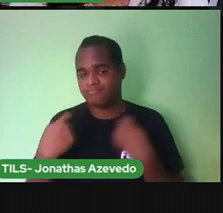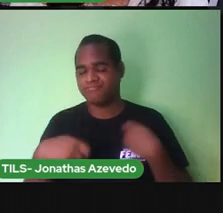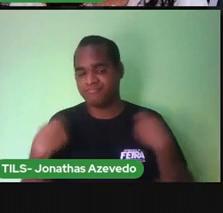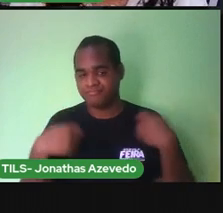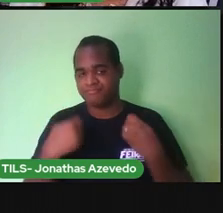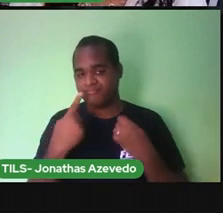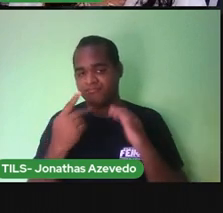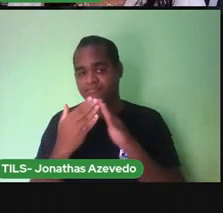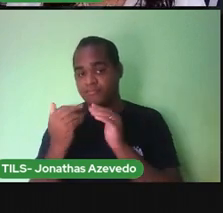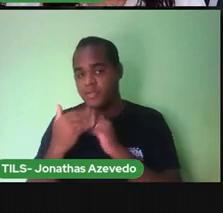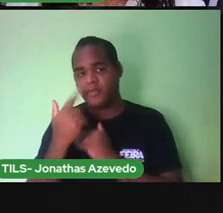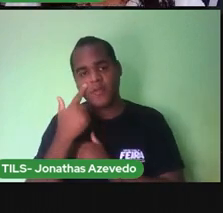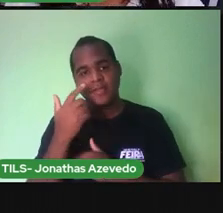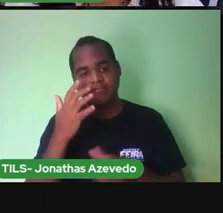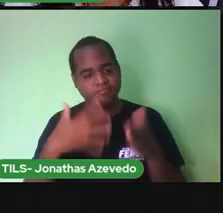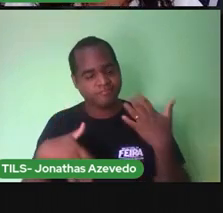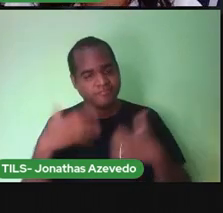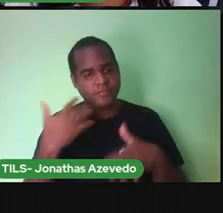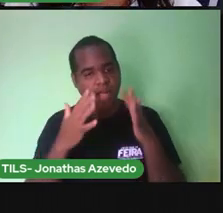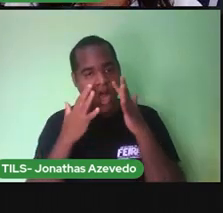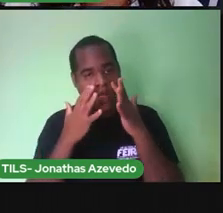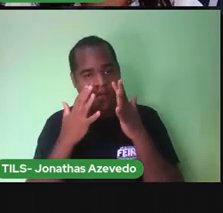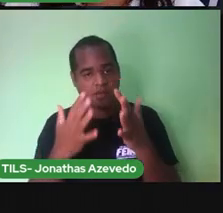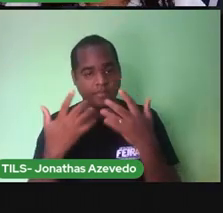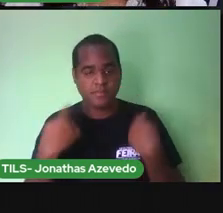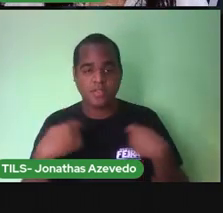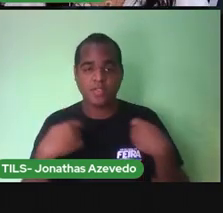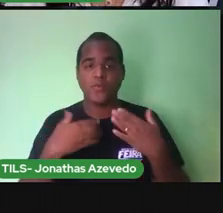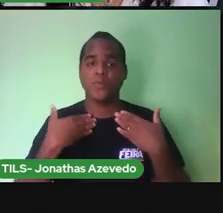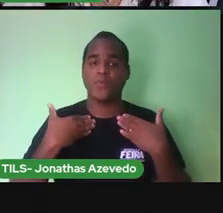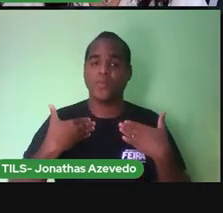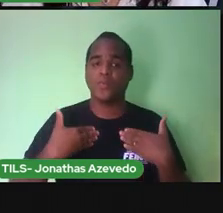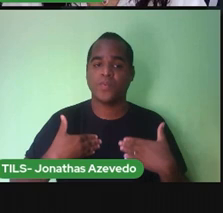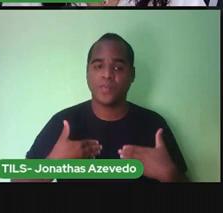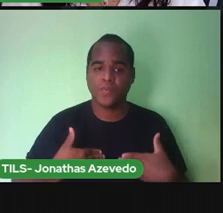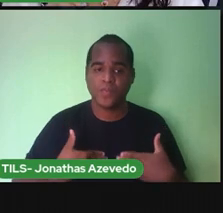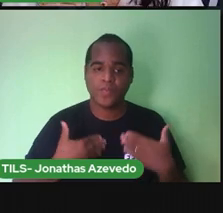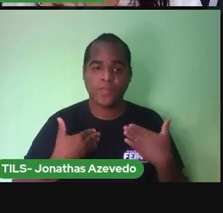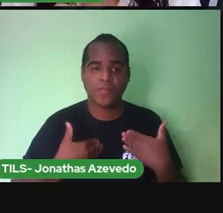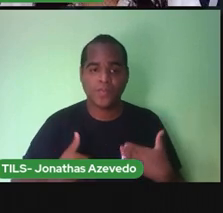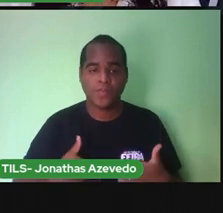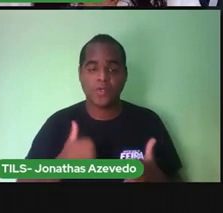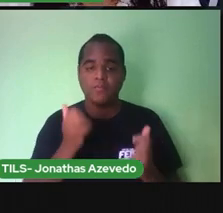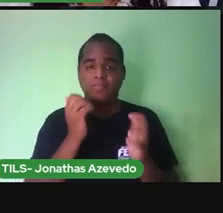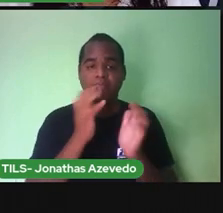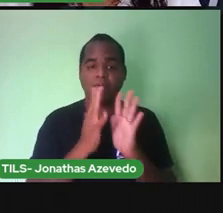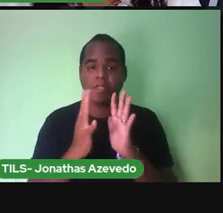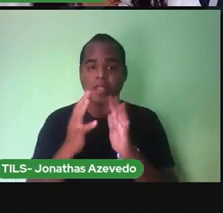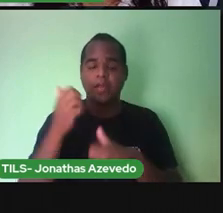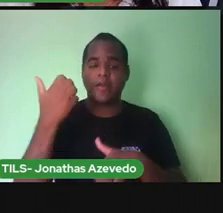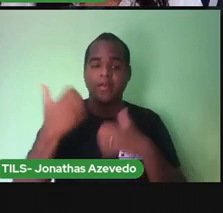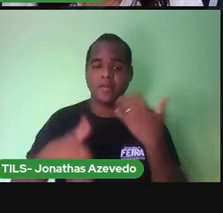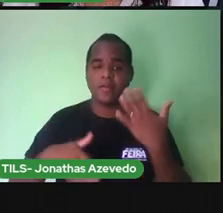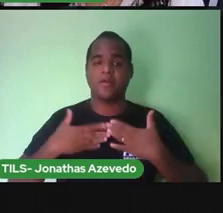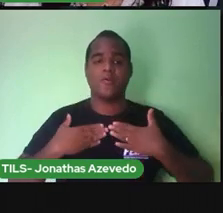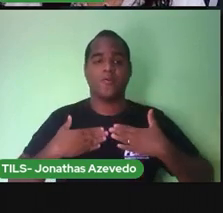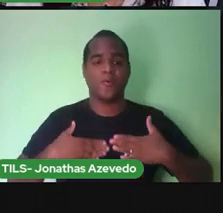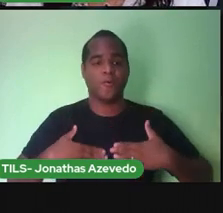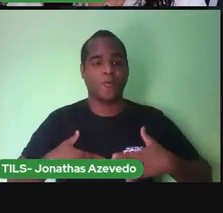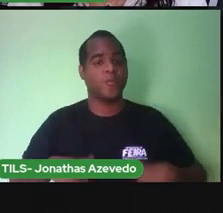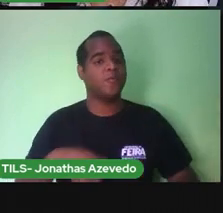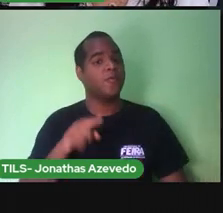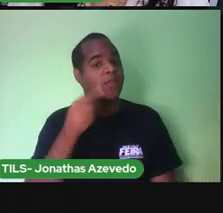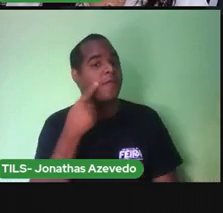palavrinha que você fala. Fala devagar, que é pra você ouvir todas as letrinhas da